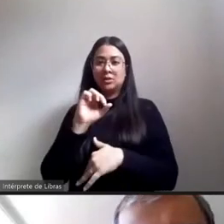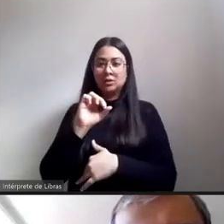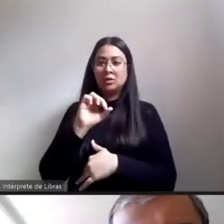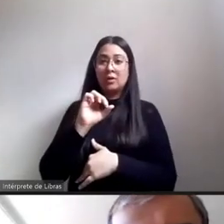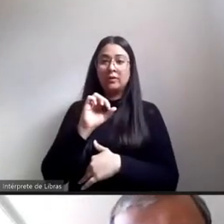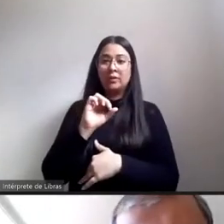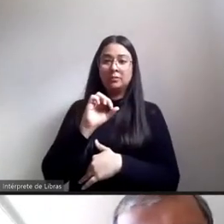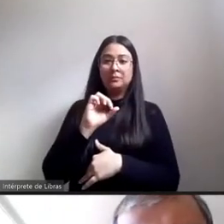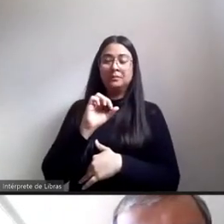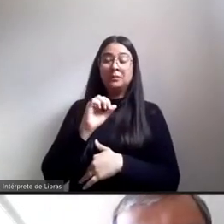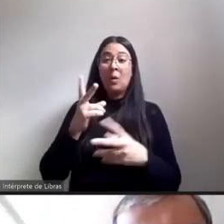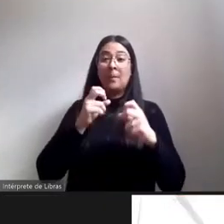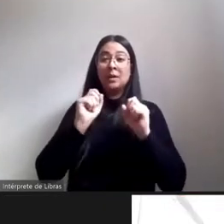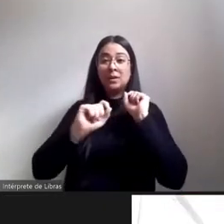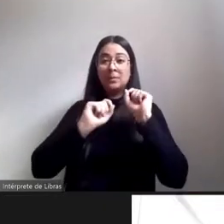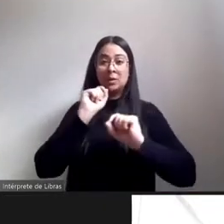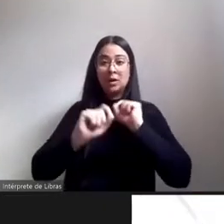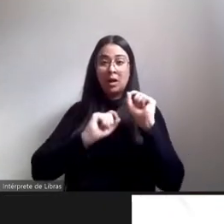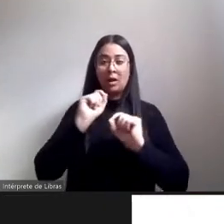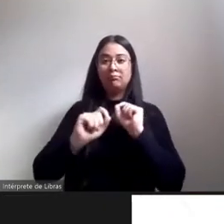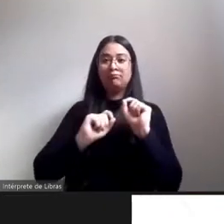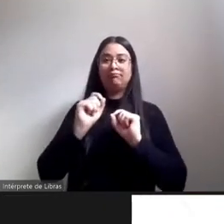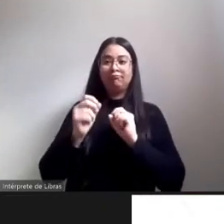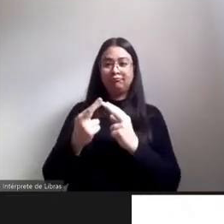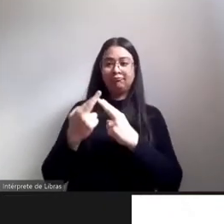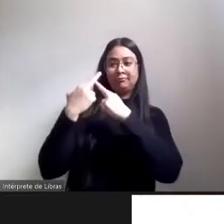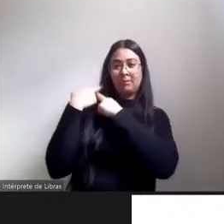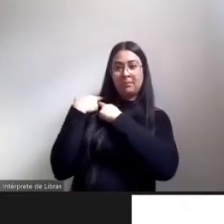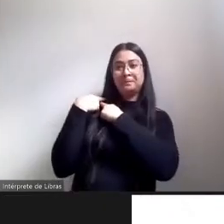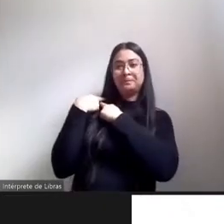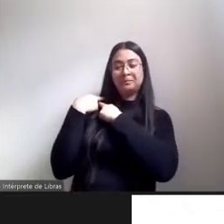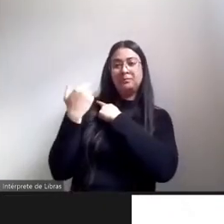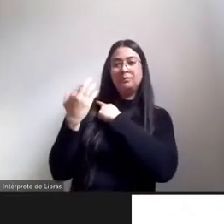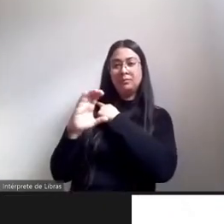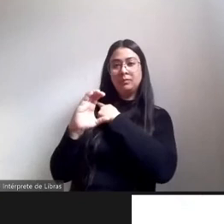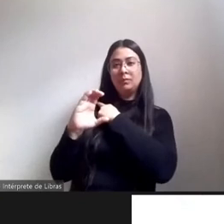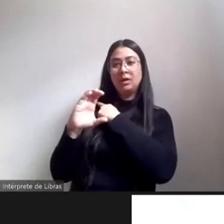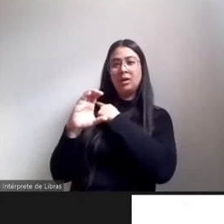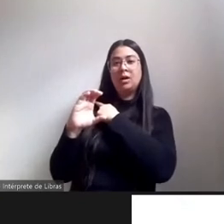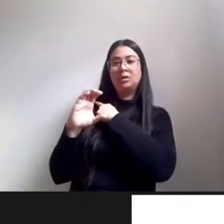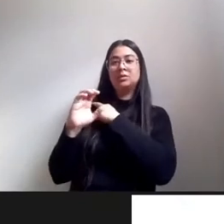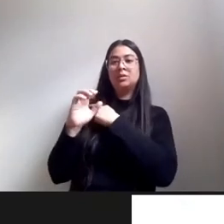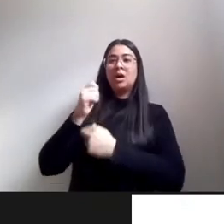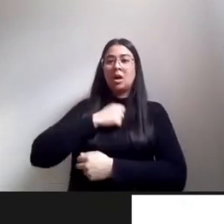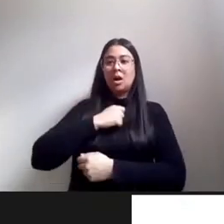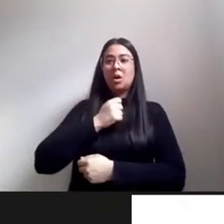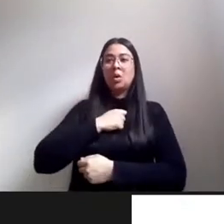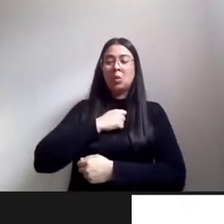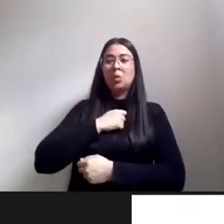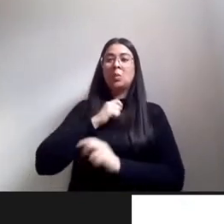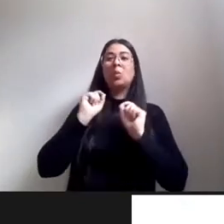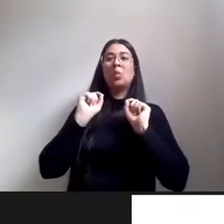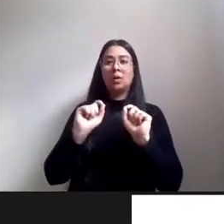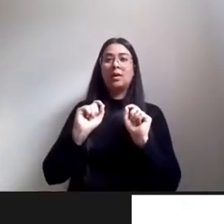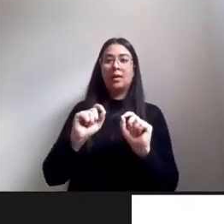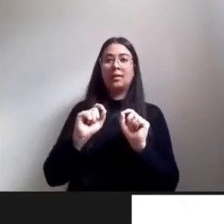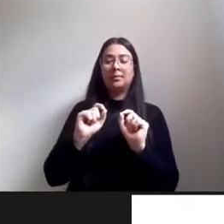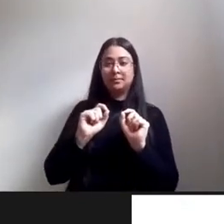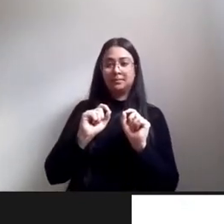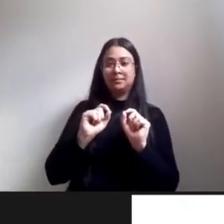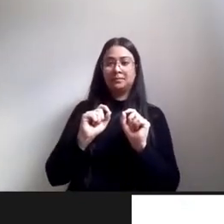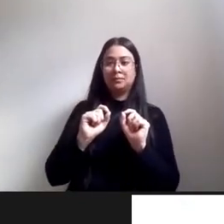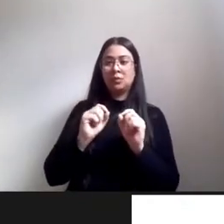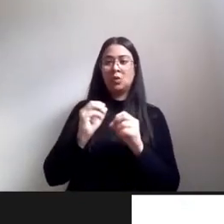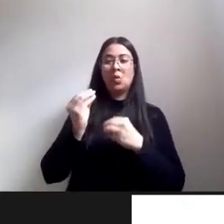momento e essa responsabilidade da ciência antropológica como uma ciência